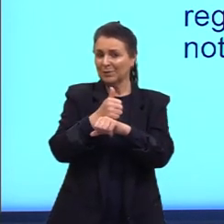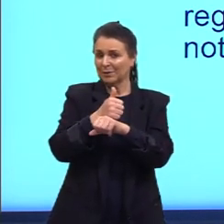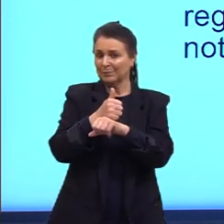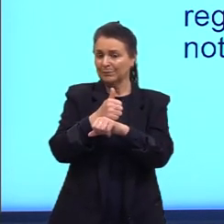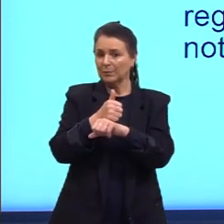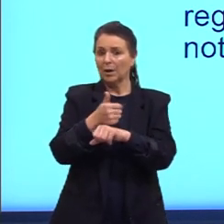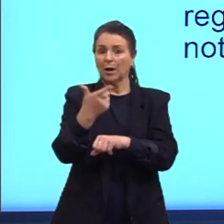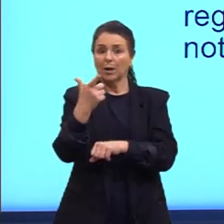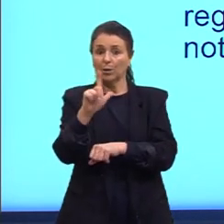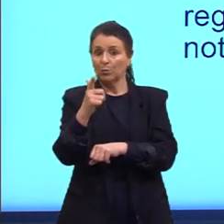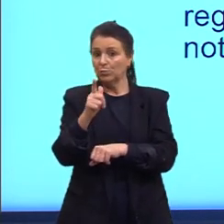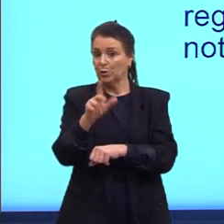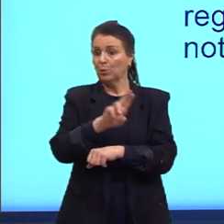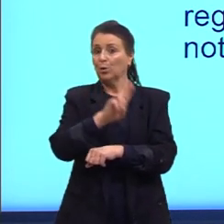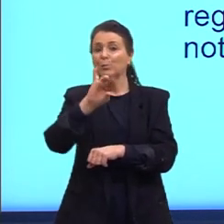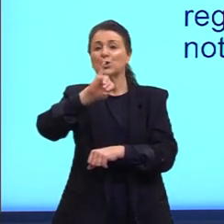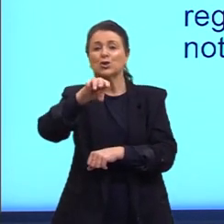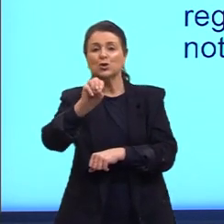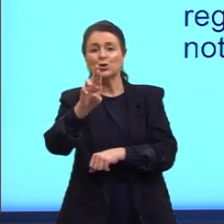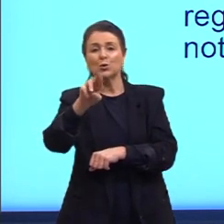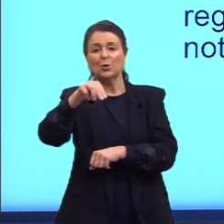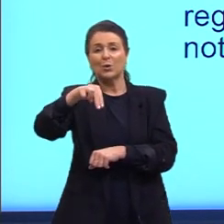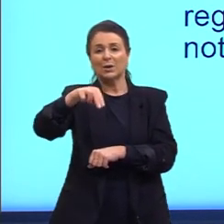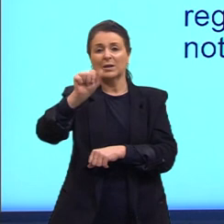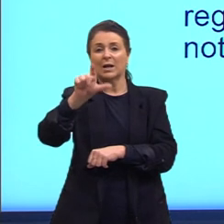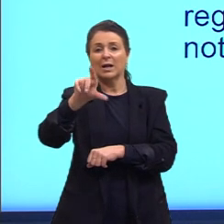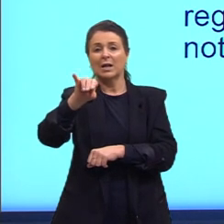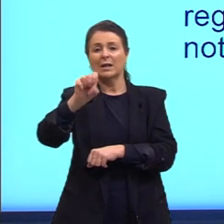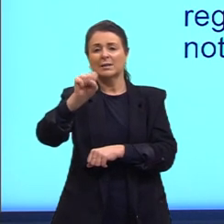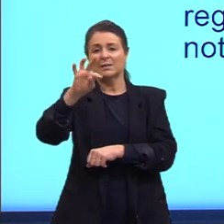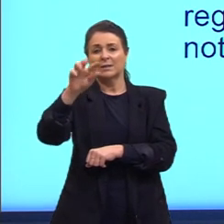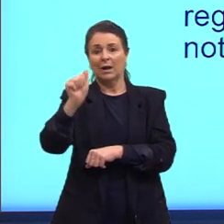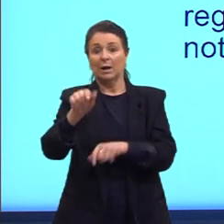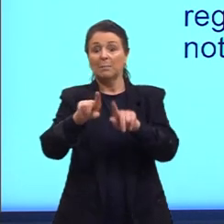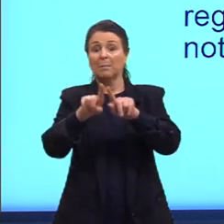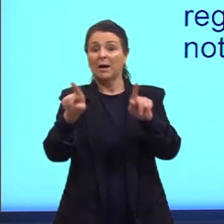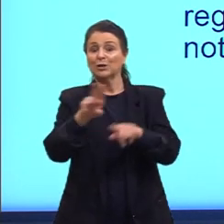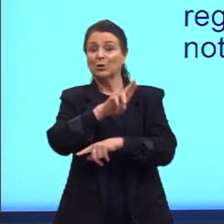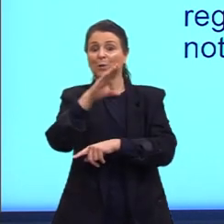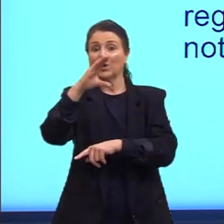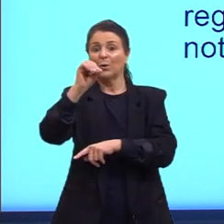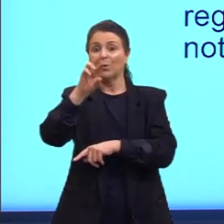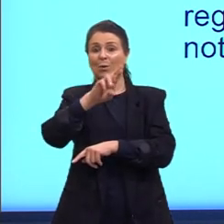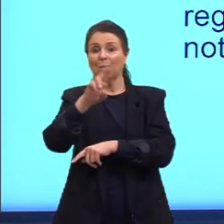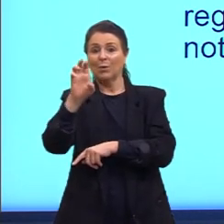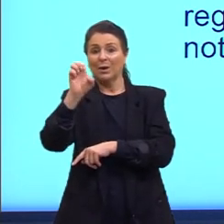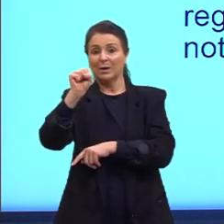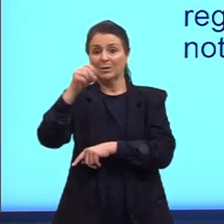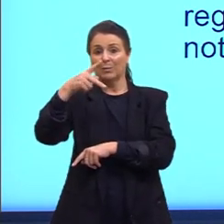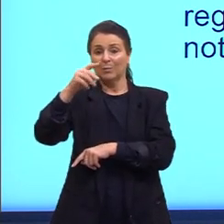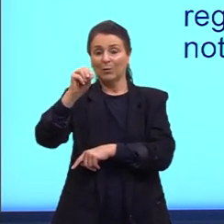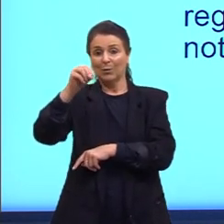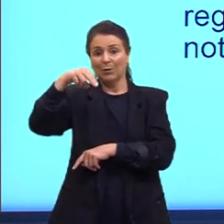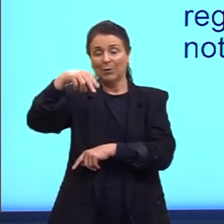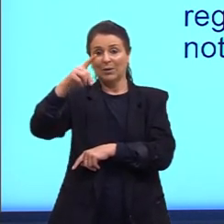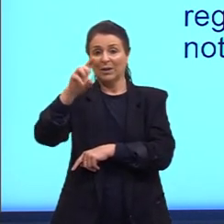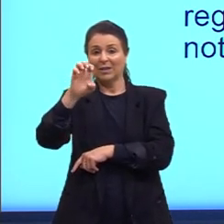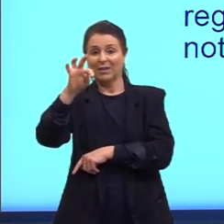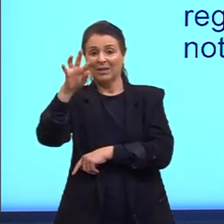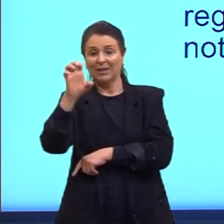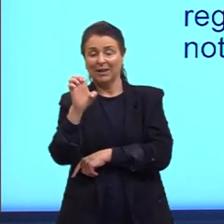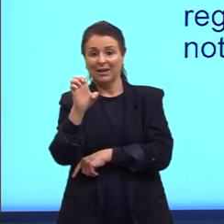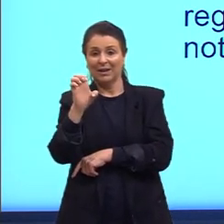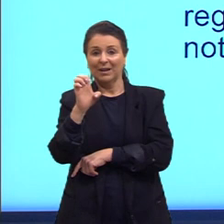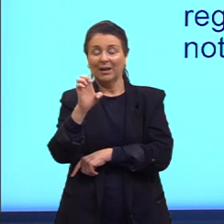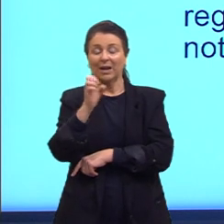não tinham o nome de jornalista, mas eram chamados de correspondentes imperiais. Eles foram enviados para